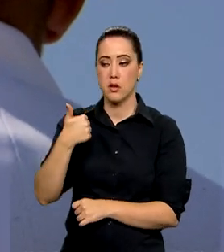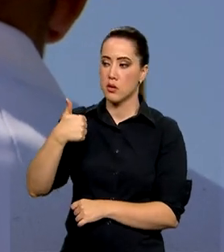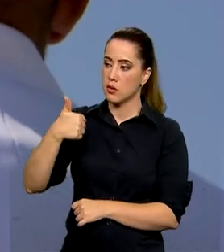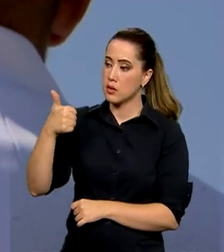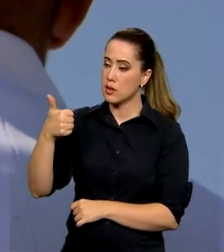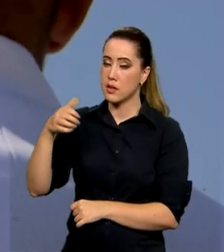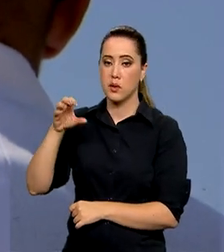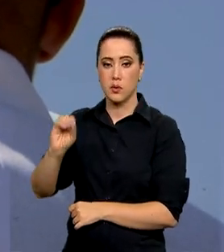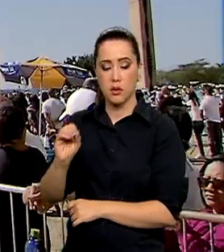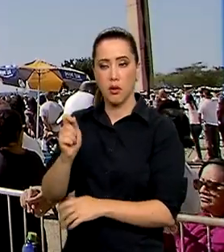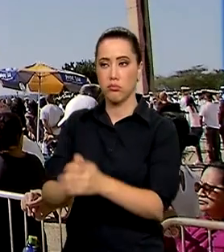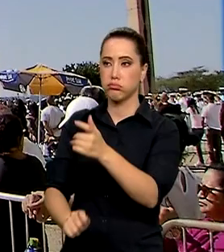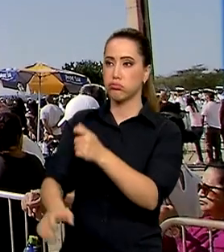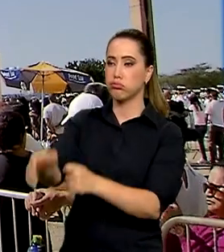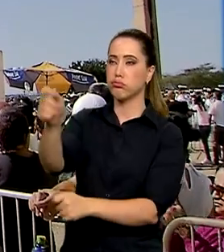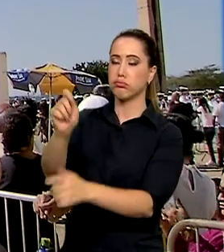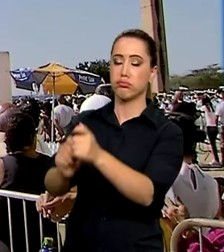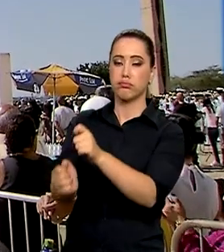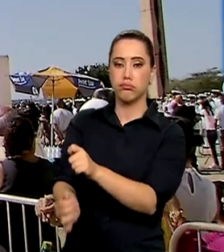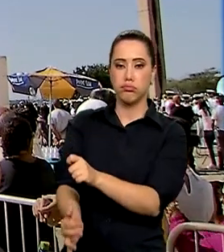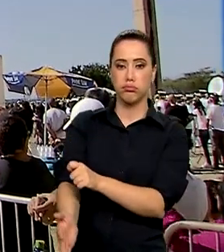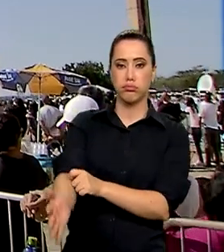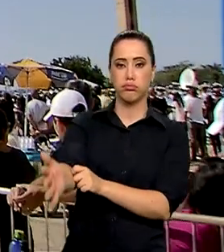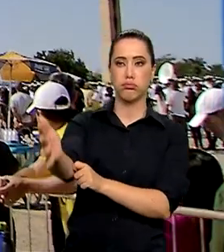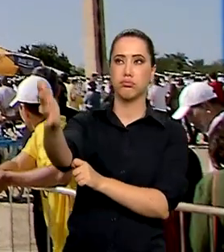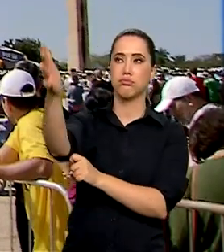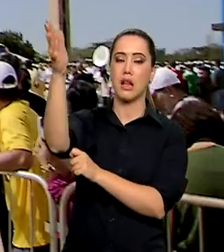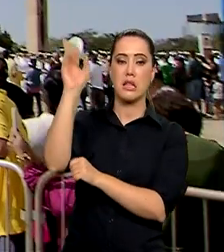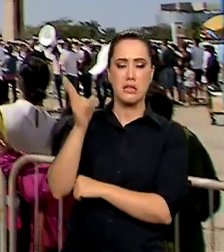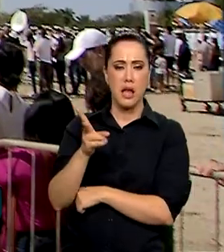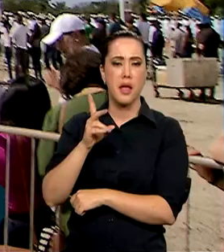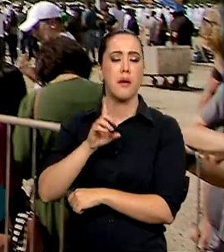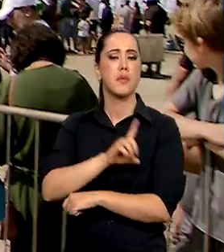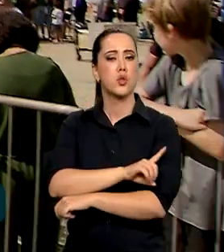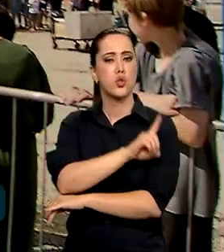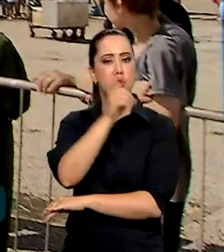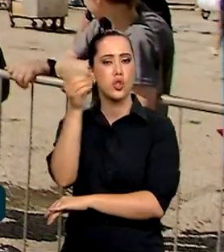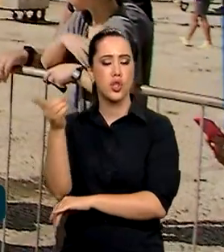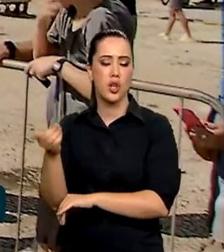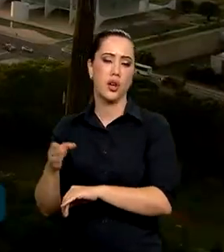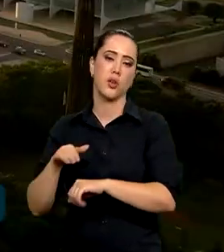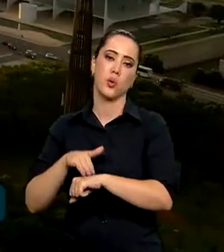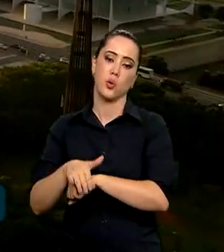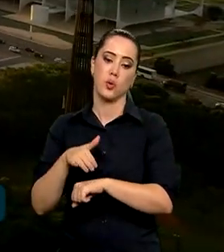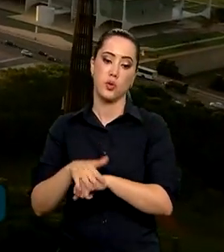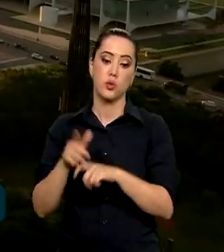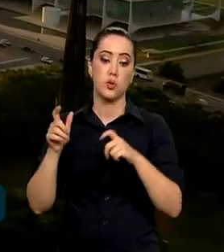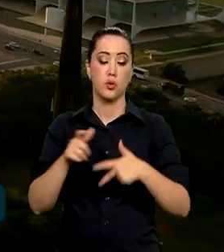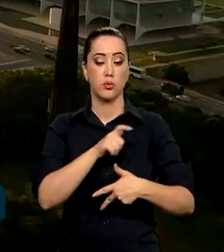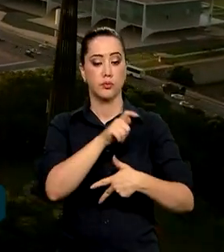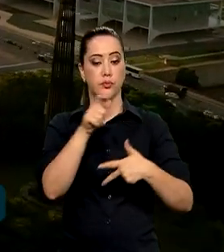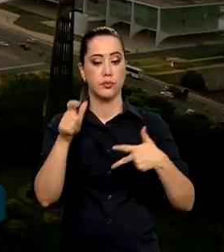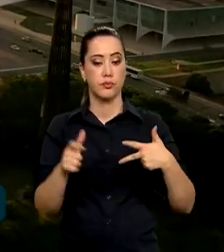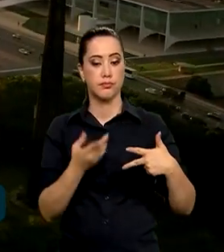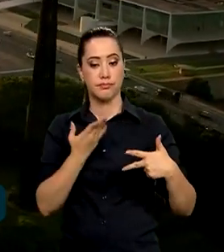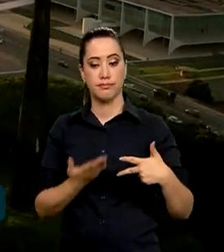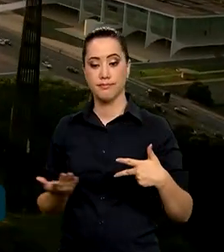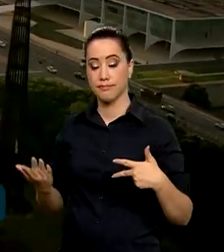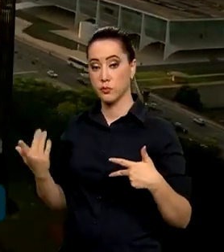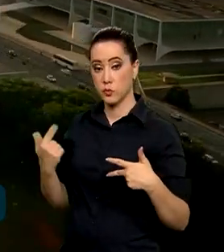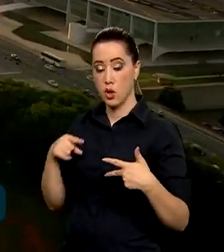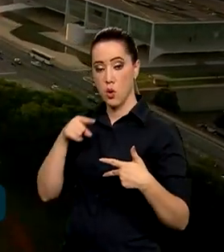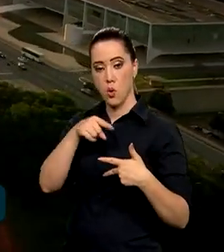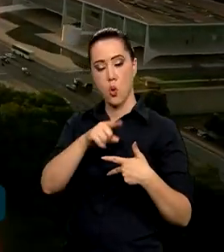metros de altura, hasteada dia e noite na Praça dos Três Poderes, entre o Palácio do Planalto, o